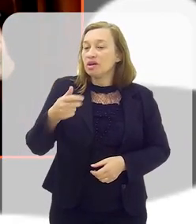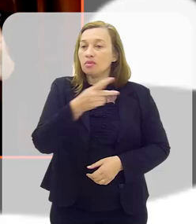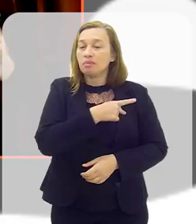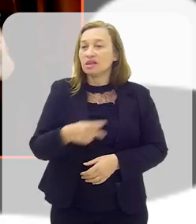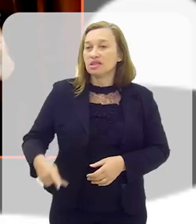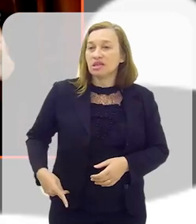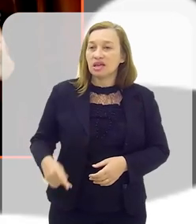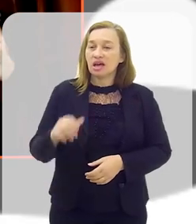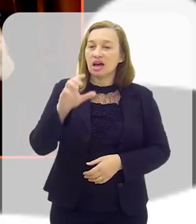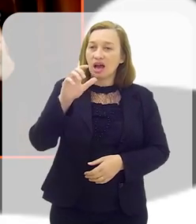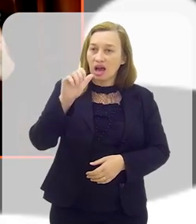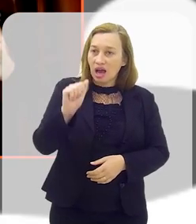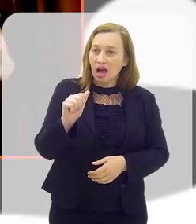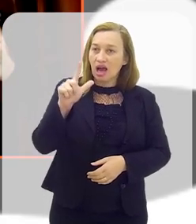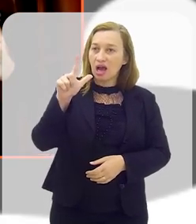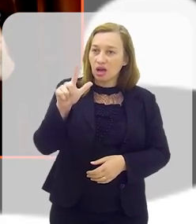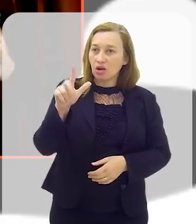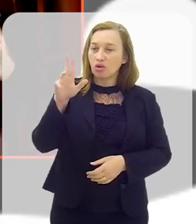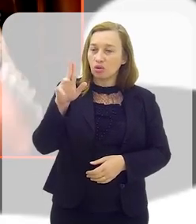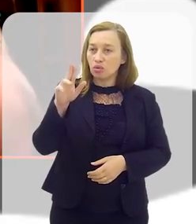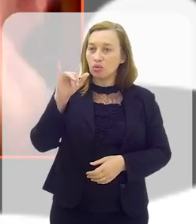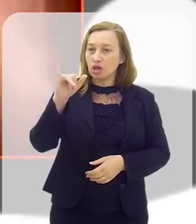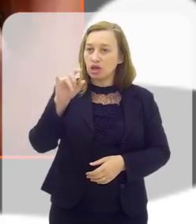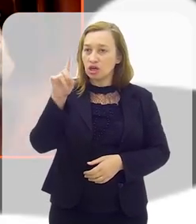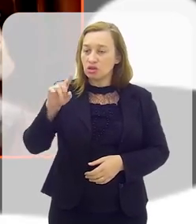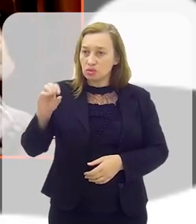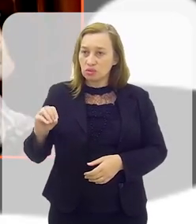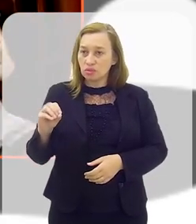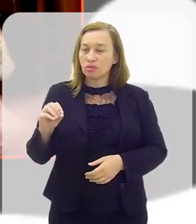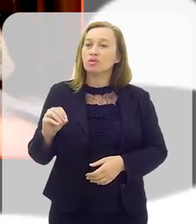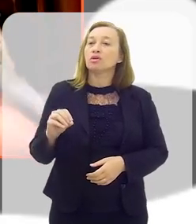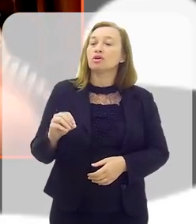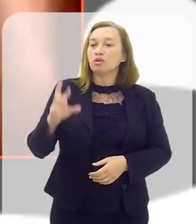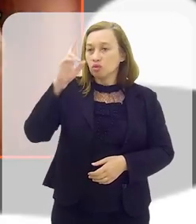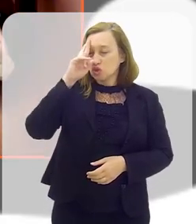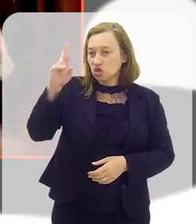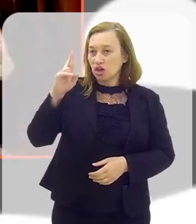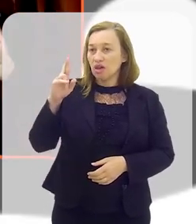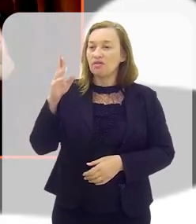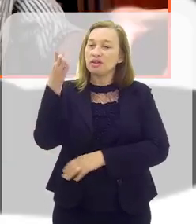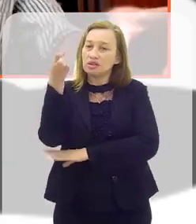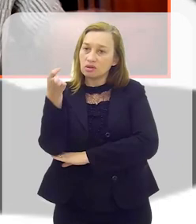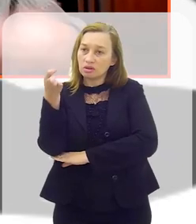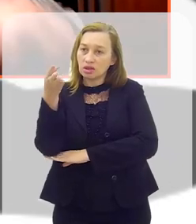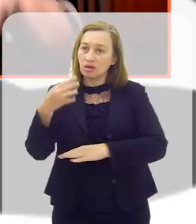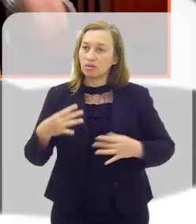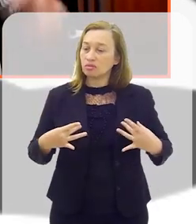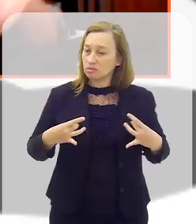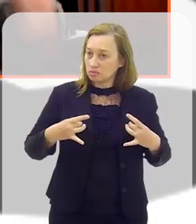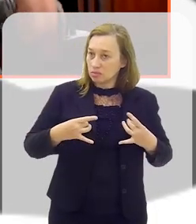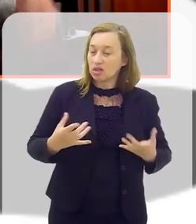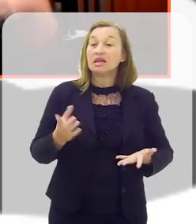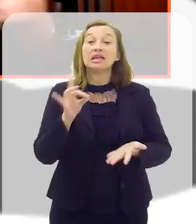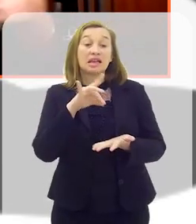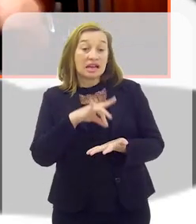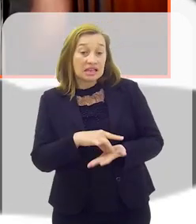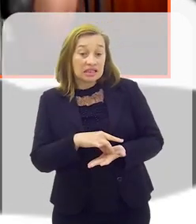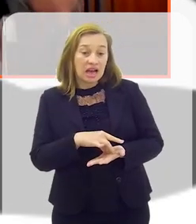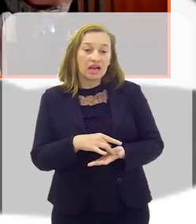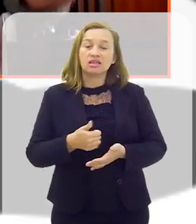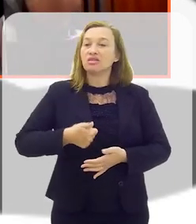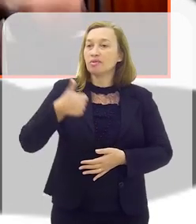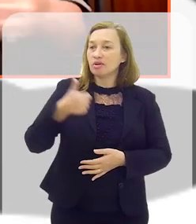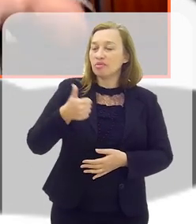presidente foi o Aloysio Teixeira. Justamente, o dono desse hotel. Colocou o hotel à disposição. ali, gente, na realidade,